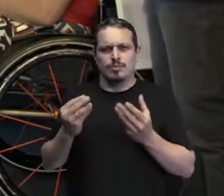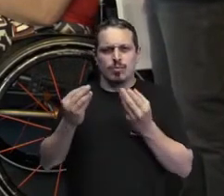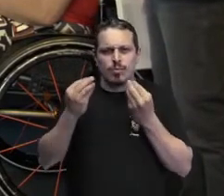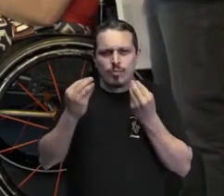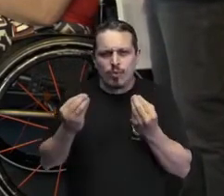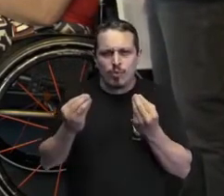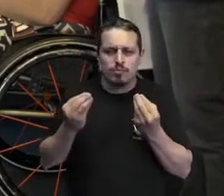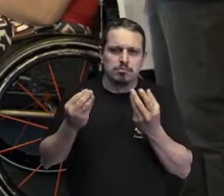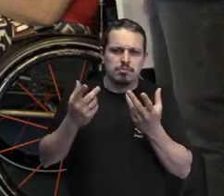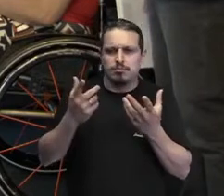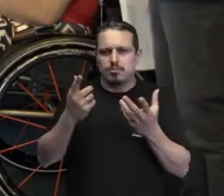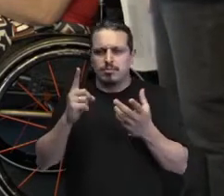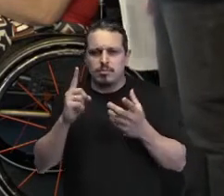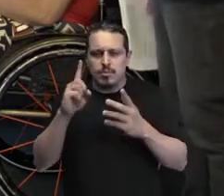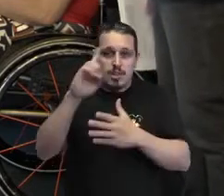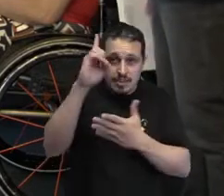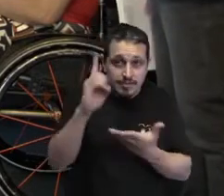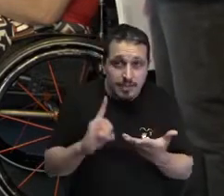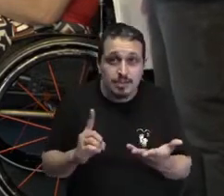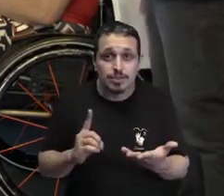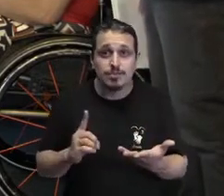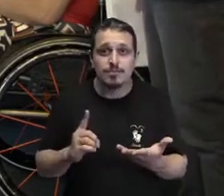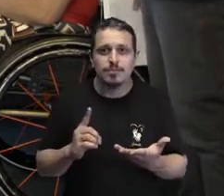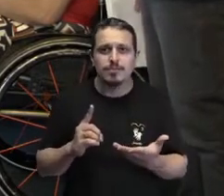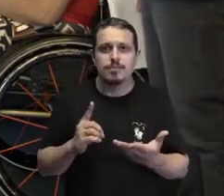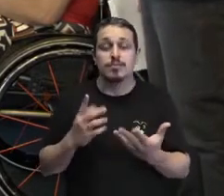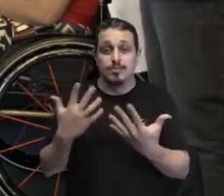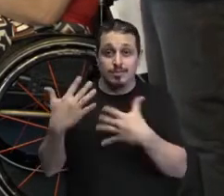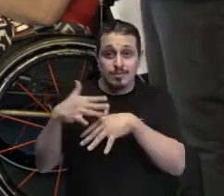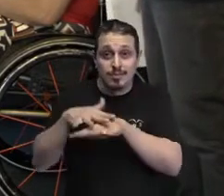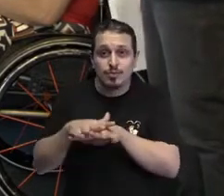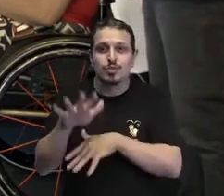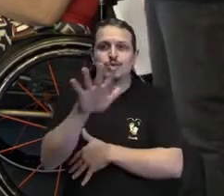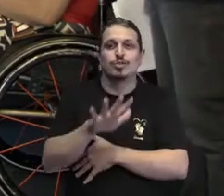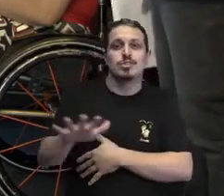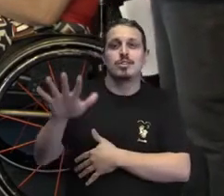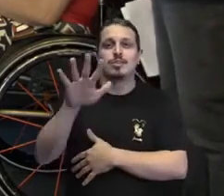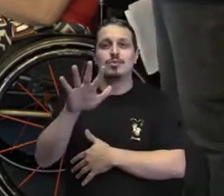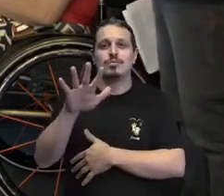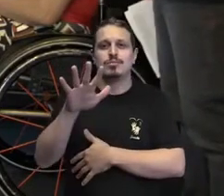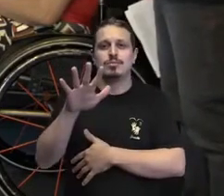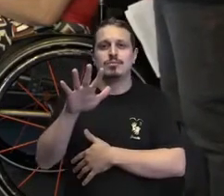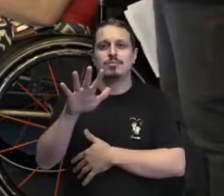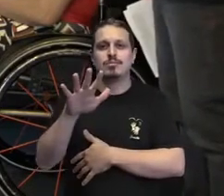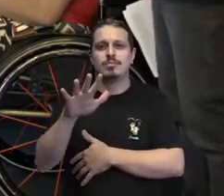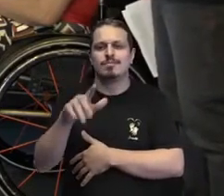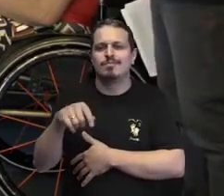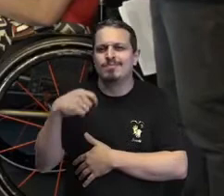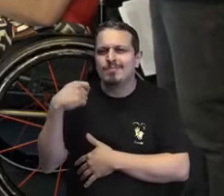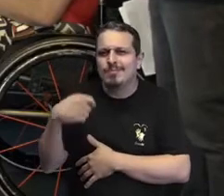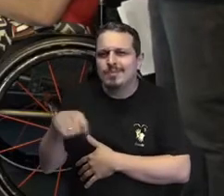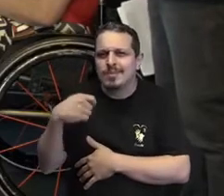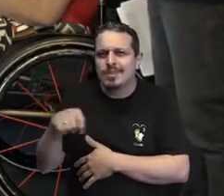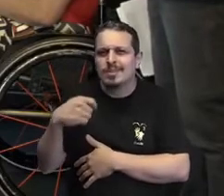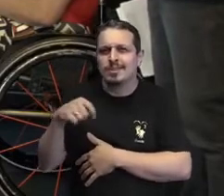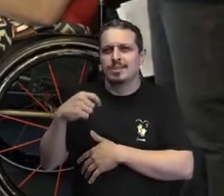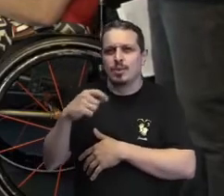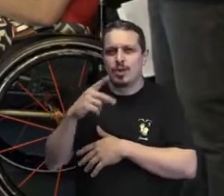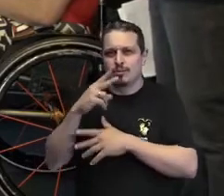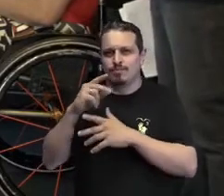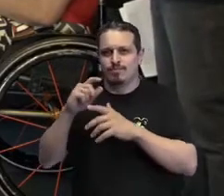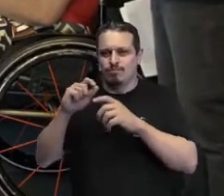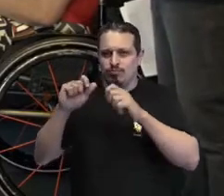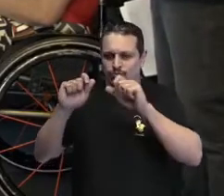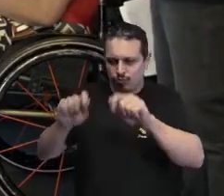lutando pela inclusão de todos, né? E a gente precisa levantar essa bandeira da inclusão.